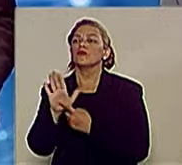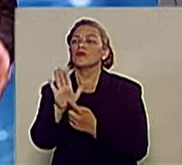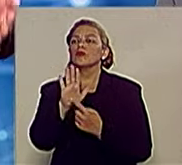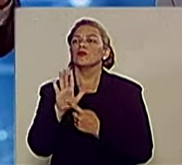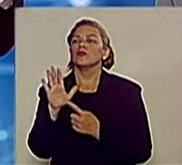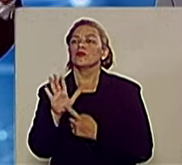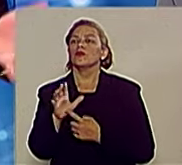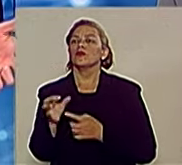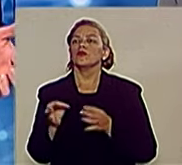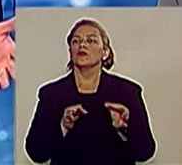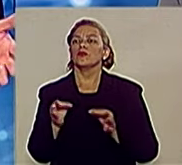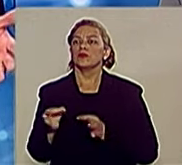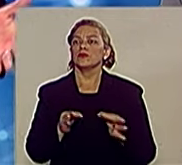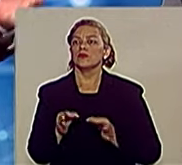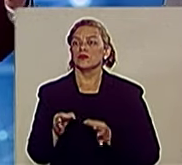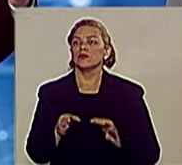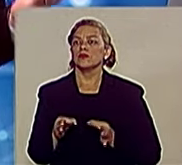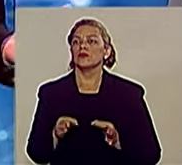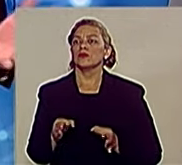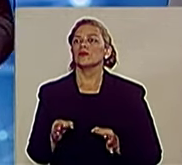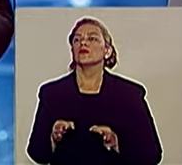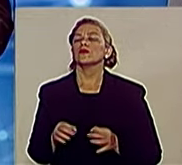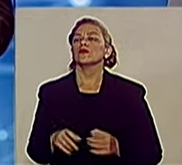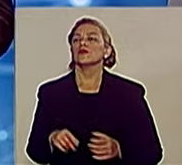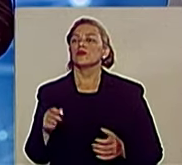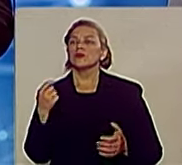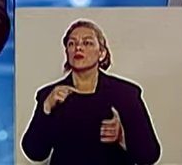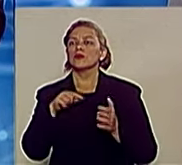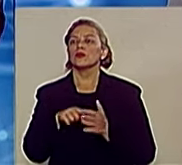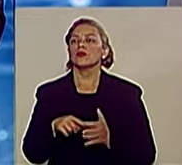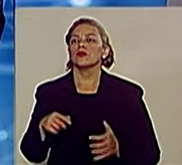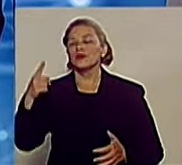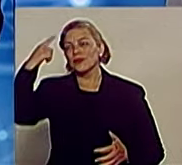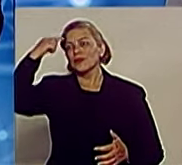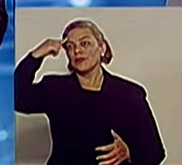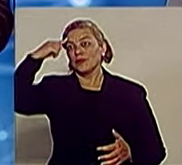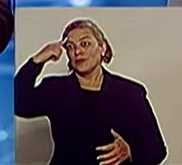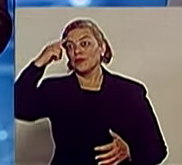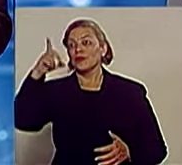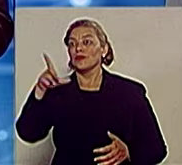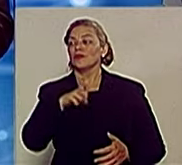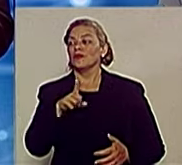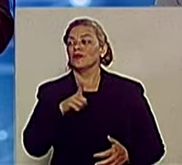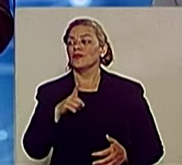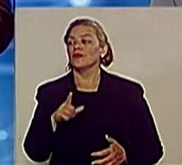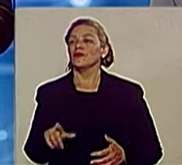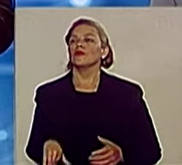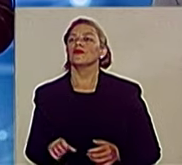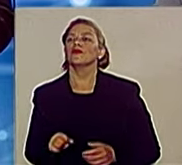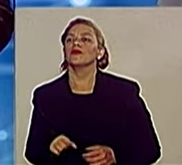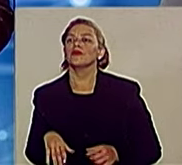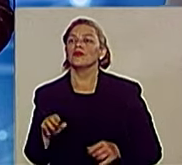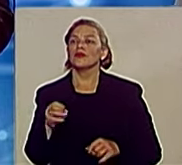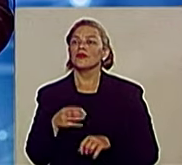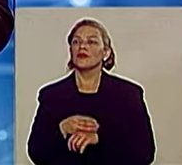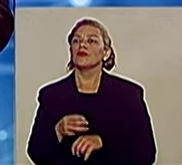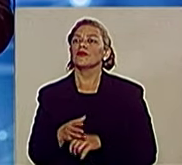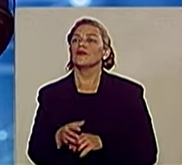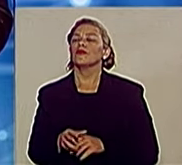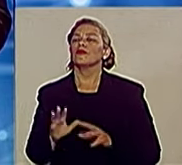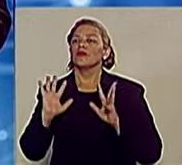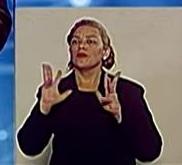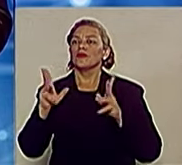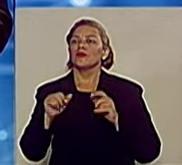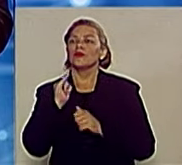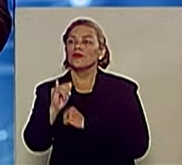demonstramos que pode ter o ponto inteligente, que você vai ter o sinal de Wi-Fi, vai poder olhar e observar o itinerário dos ônibus, qual